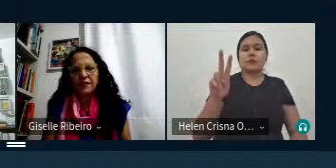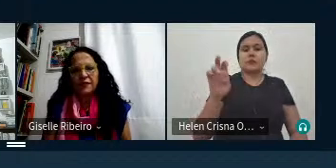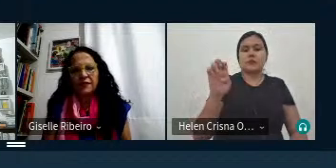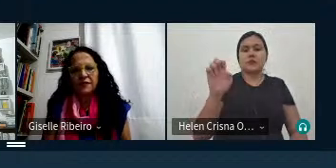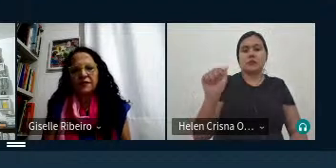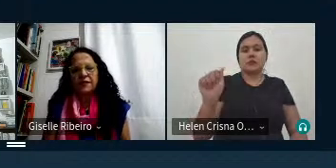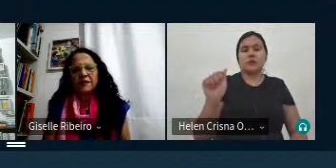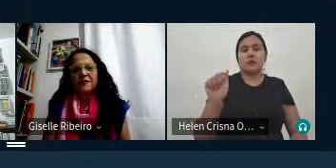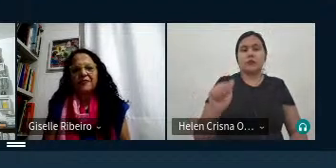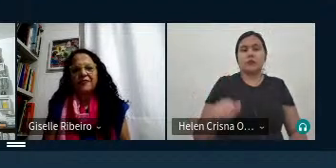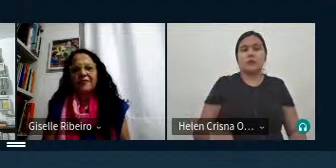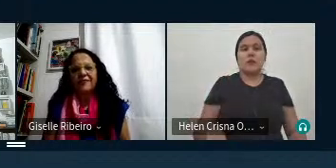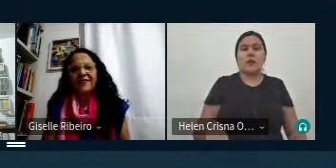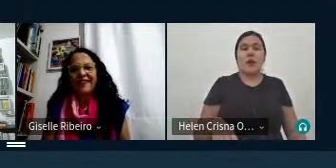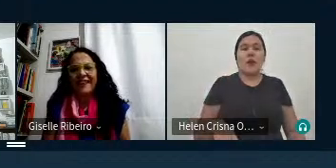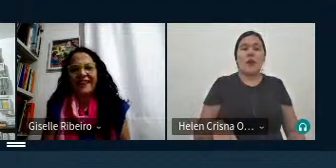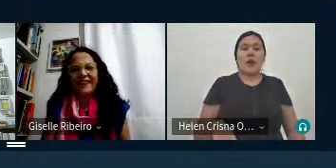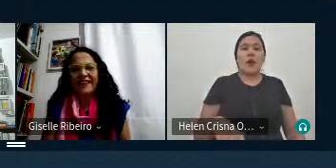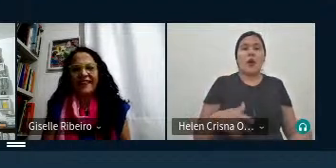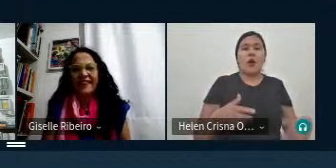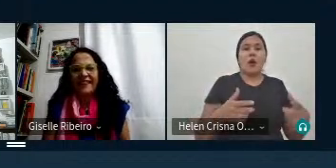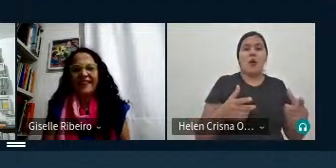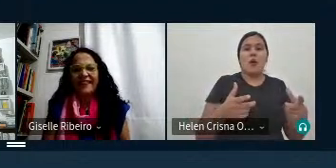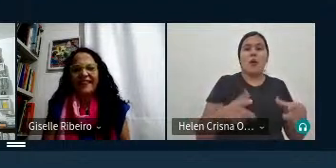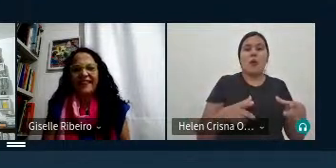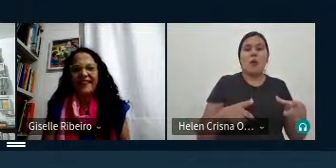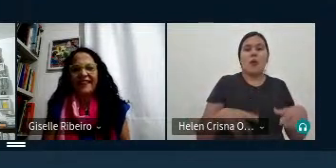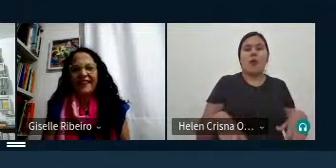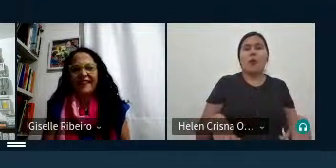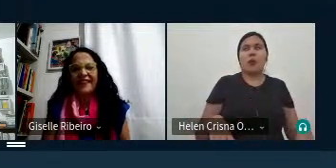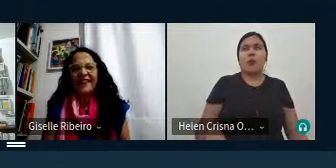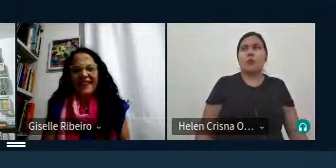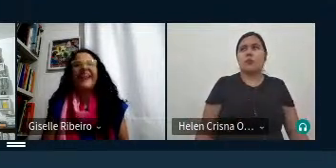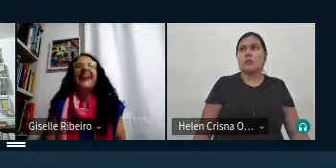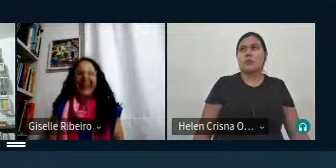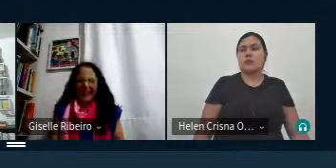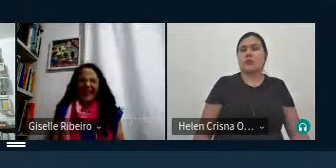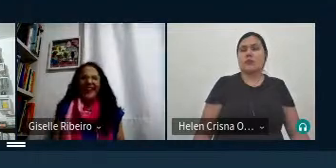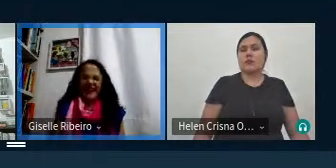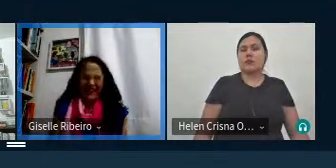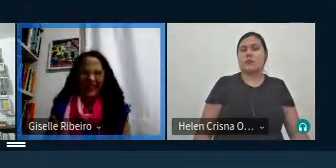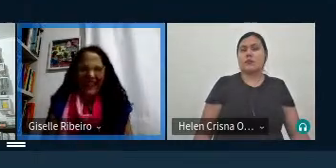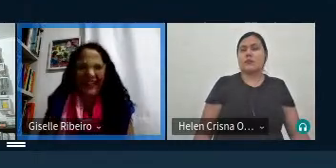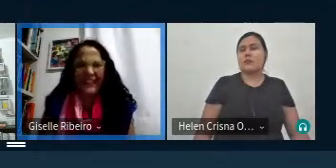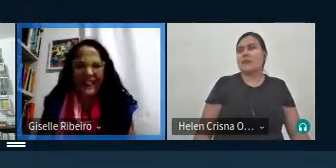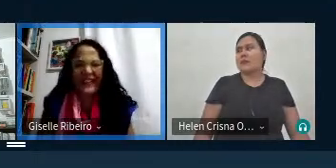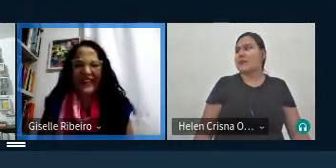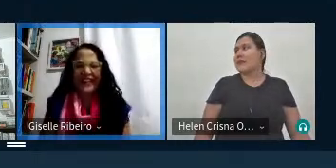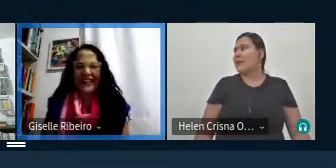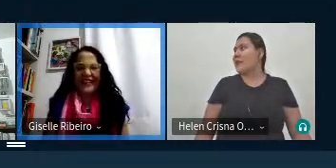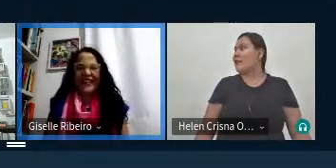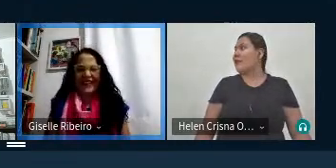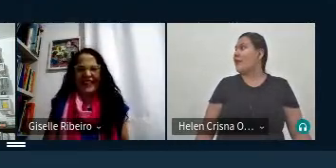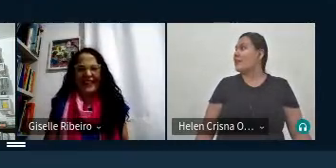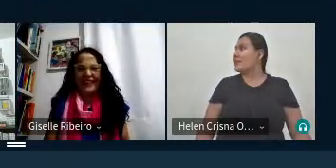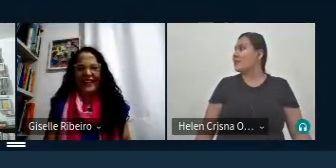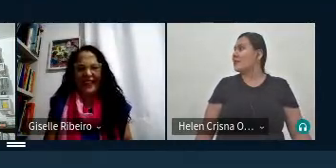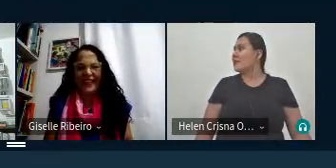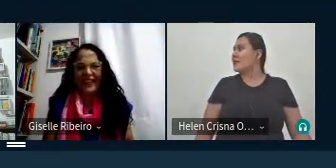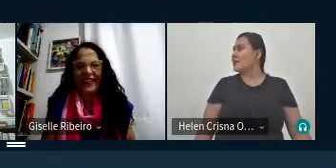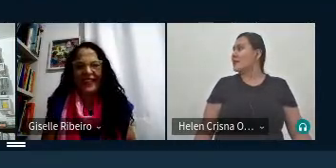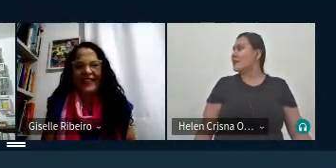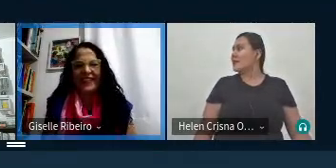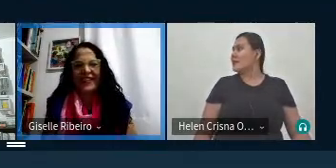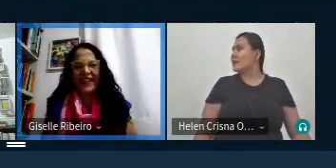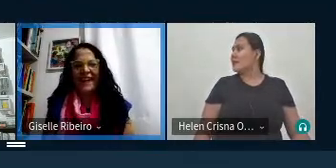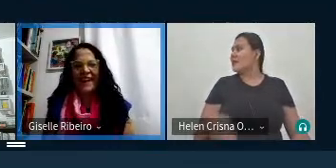comenta na minha terra essa brincadeira chamava Chicotinho Queimado a brincadeira que tu apontou lá do